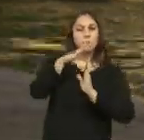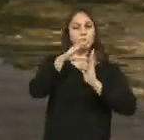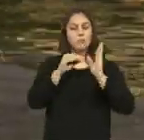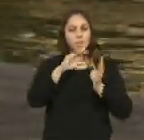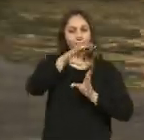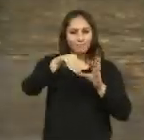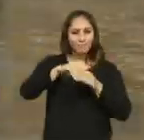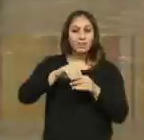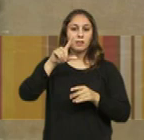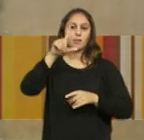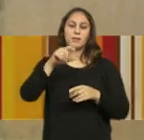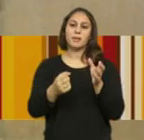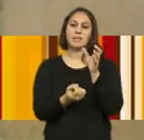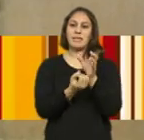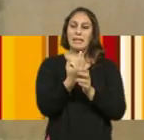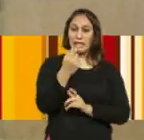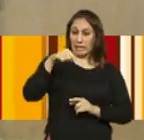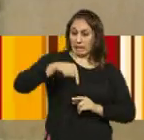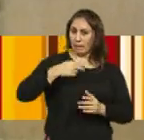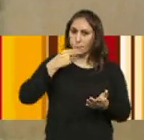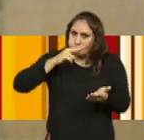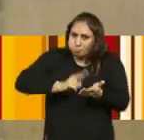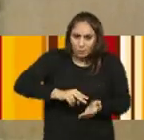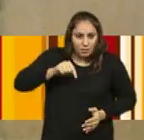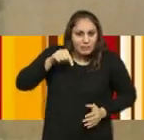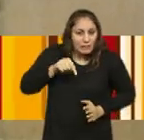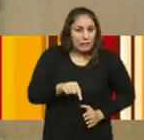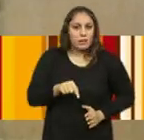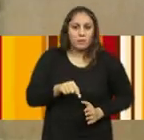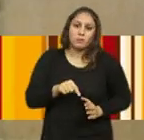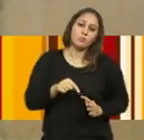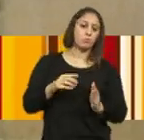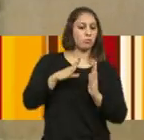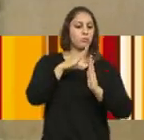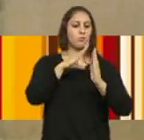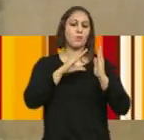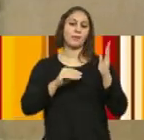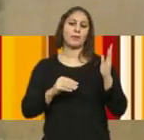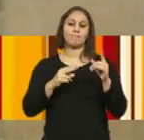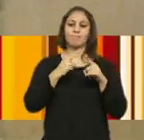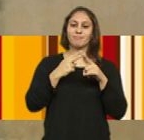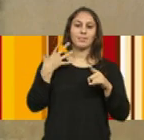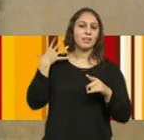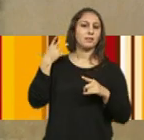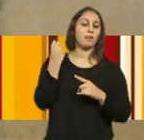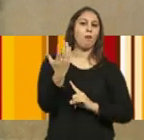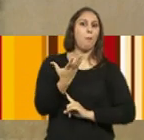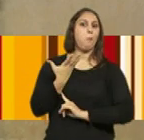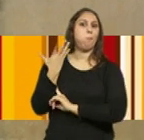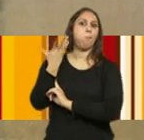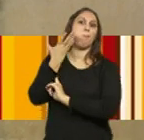neste sítio, neste exato sítio, um modelo renascentista de uma erudição